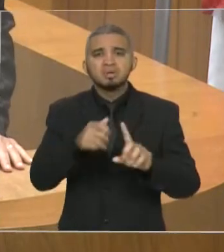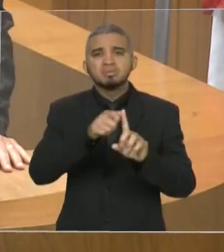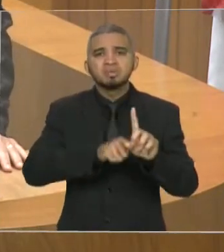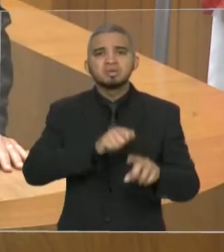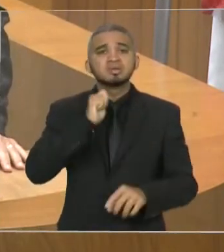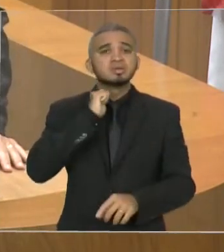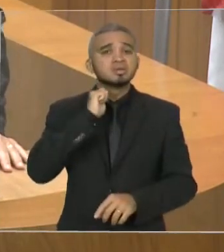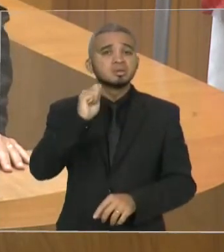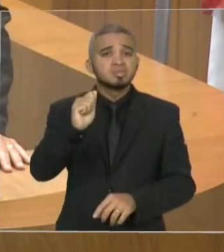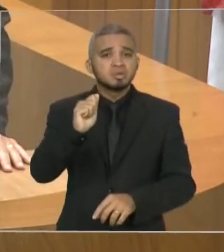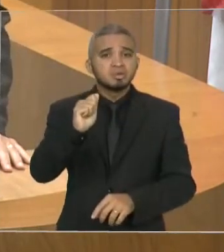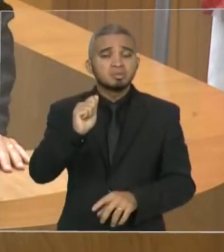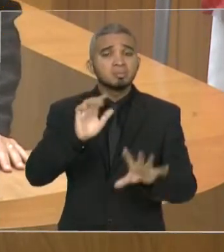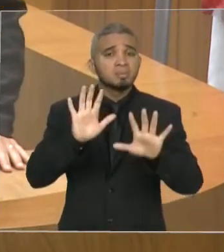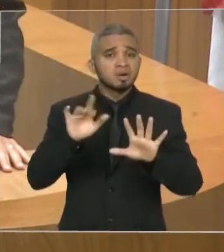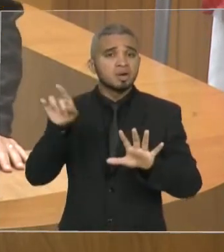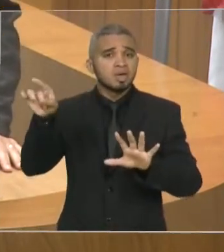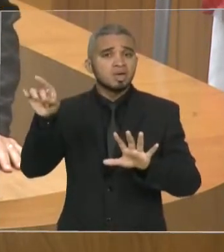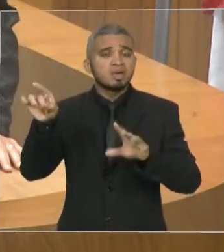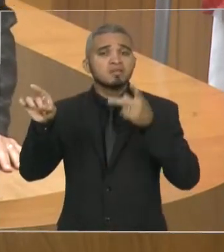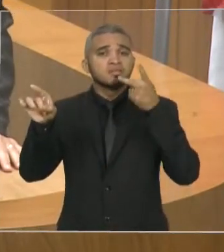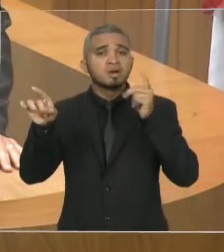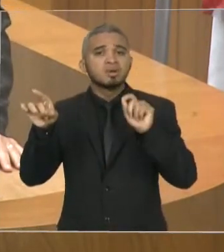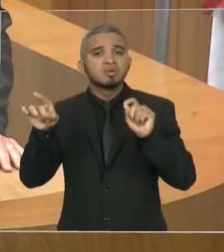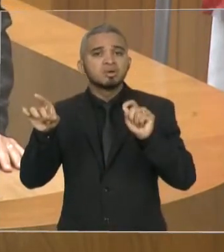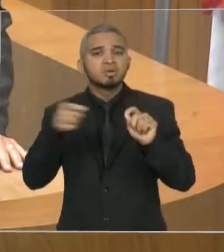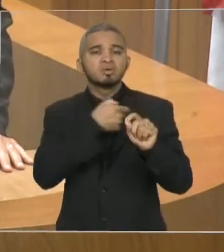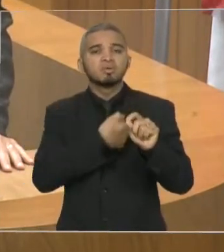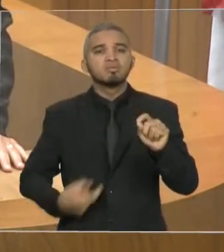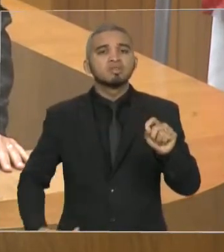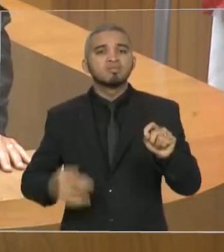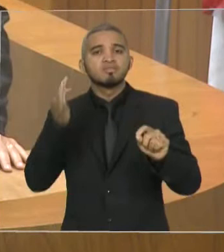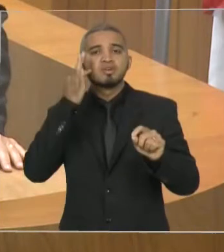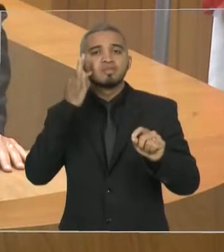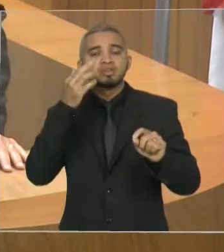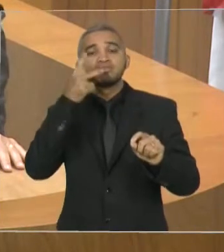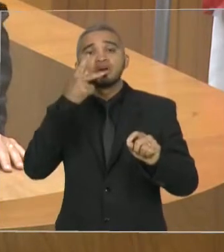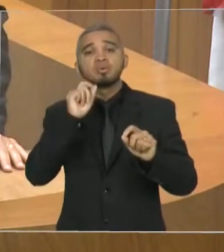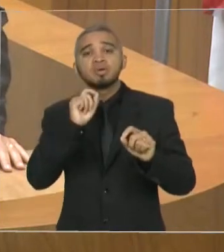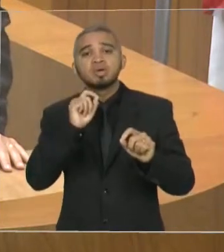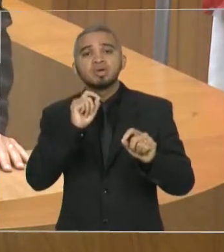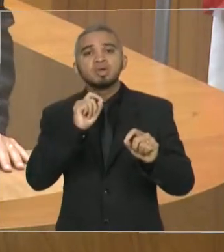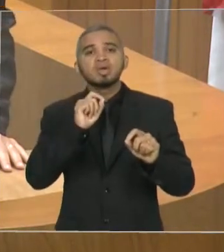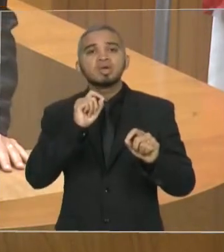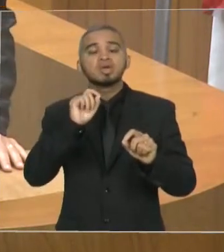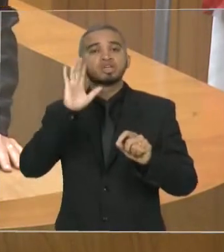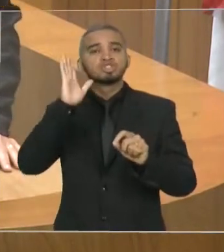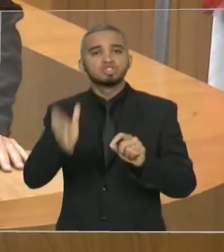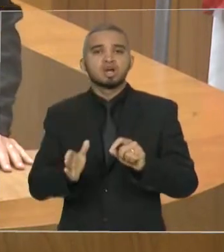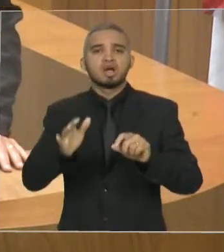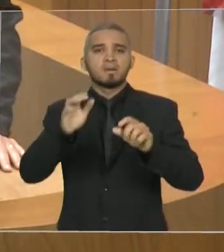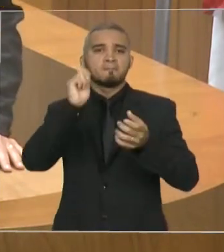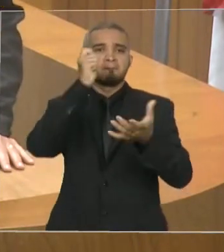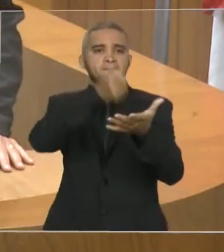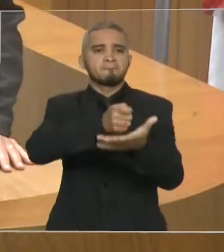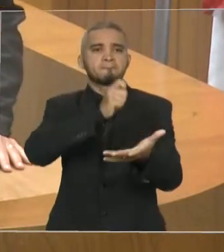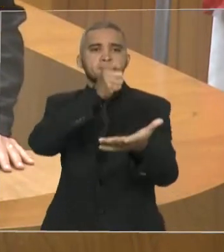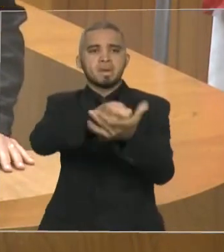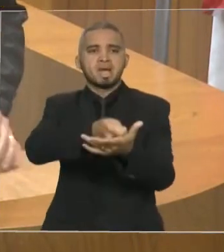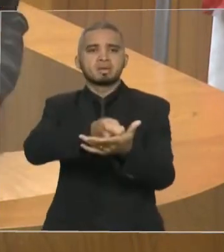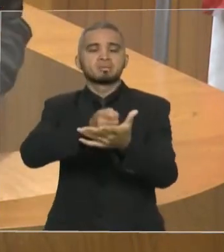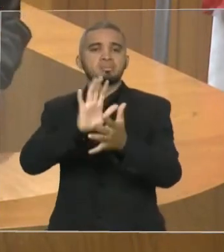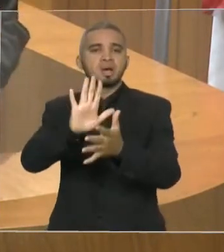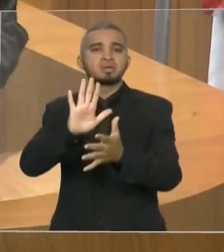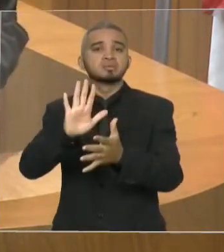propaganda que ele paga com o dinheiro de vocês, ele já bota o salário de junho, que ainda nem começou a vigorar.